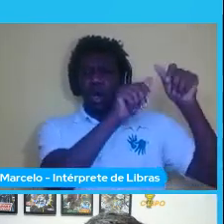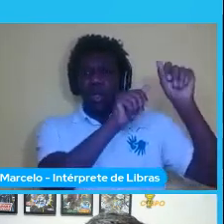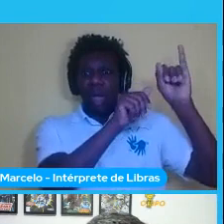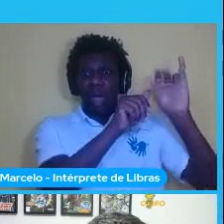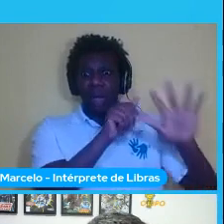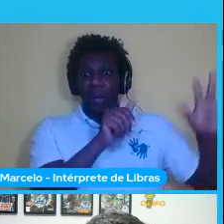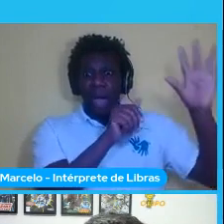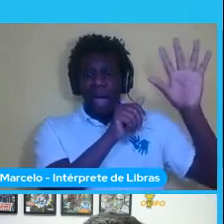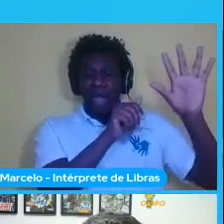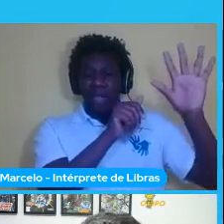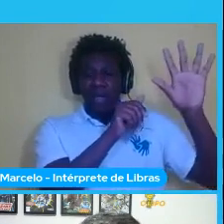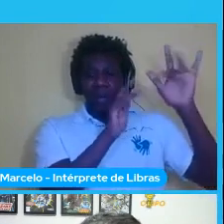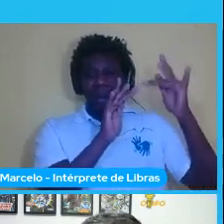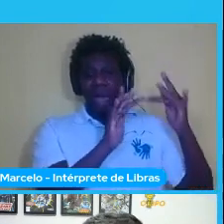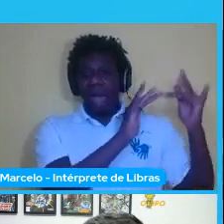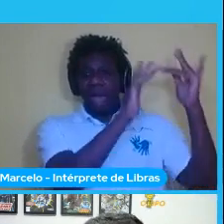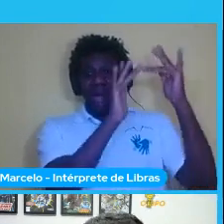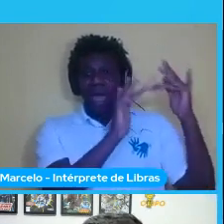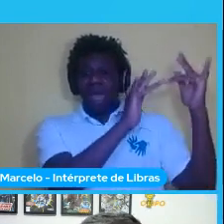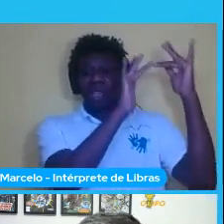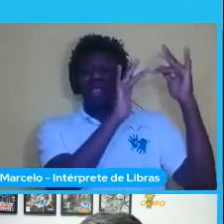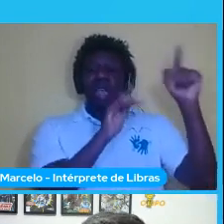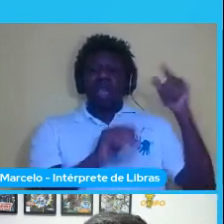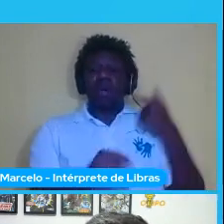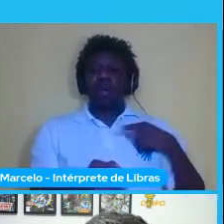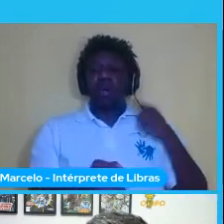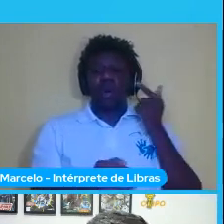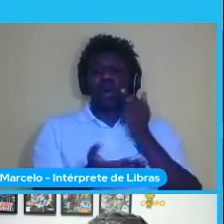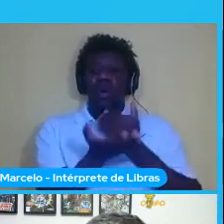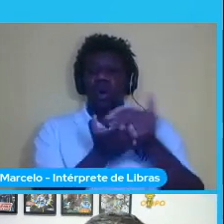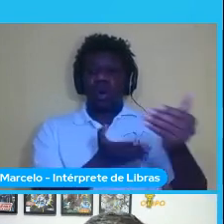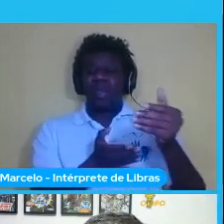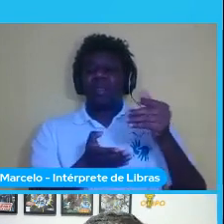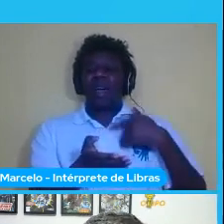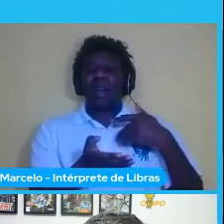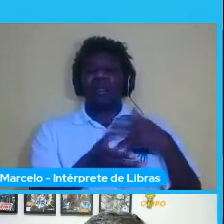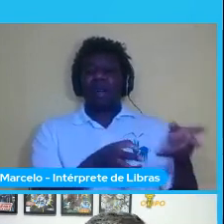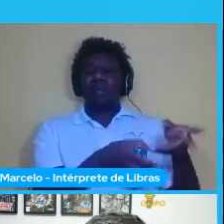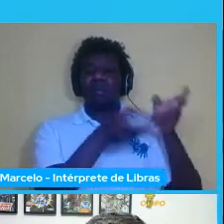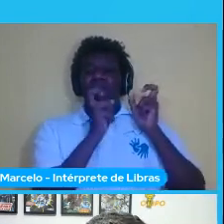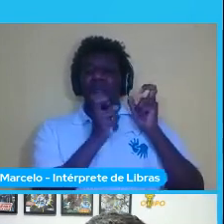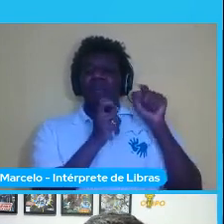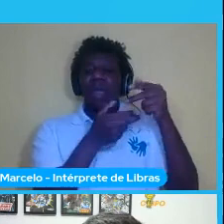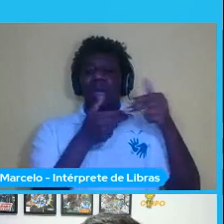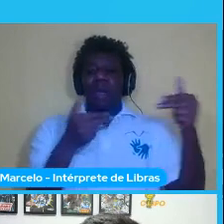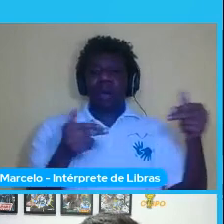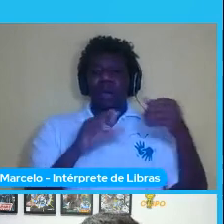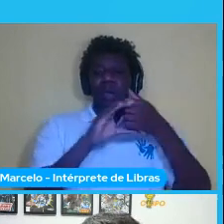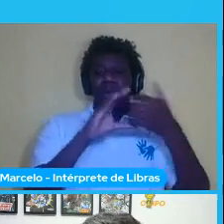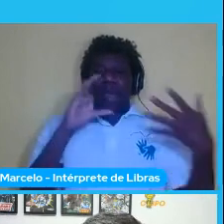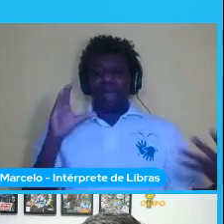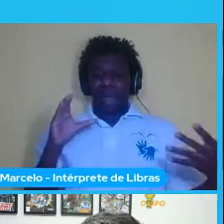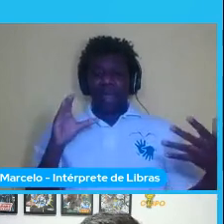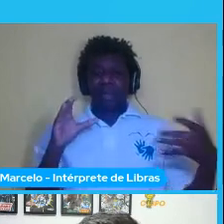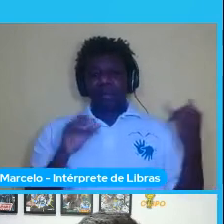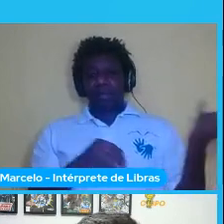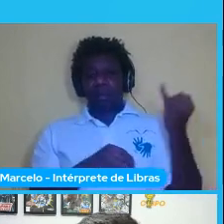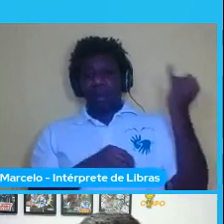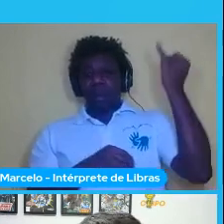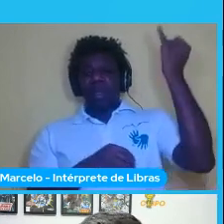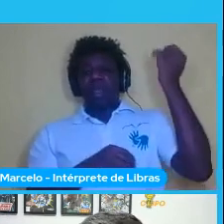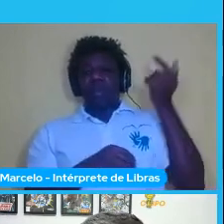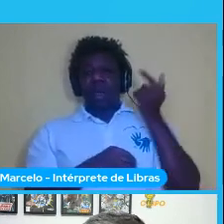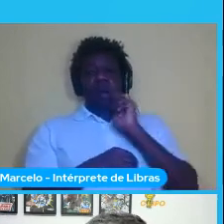começar a prestar atenção em características que fossem relevantes dessa imagem para aí sim eu conseguir